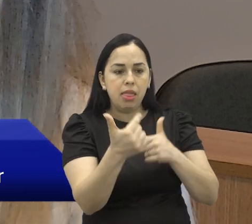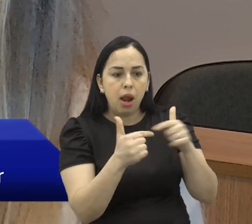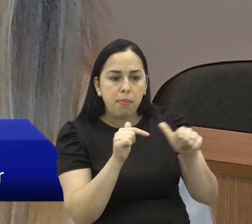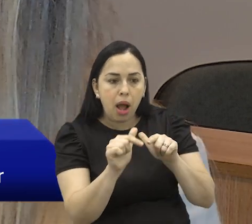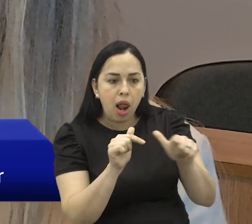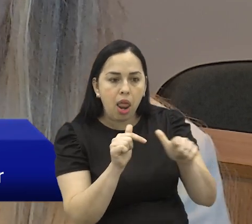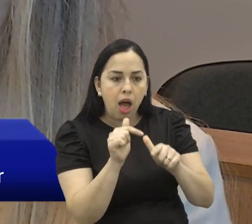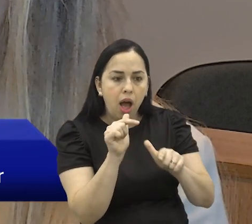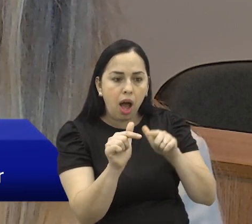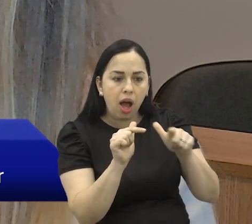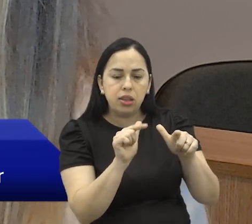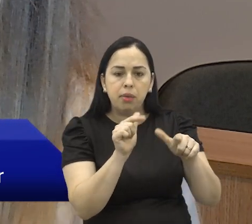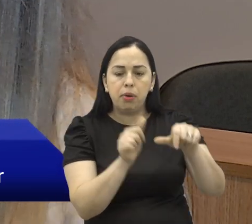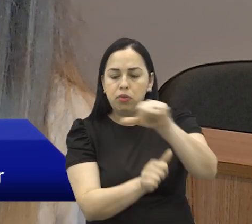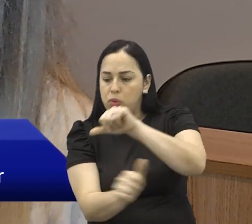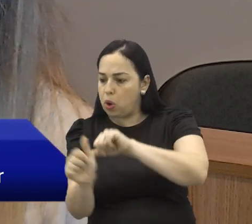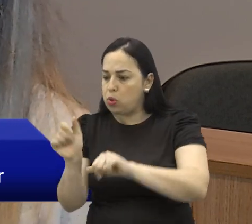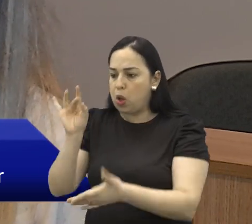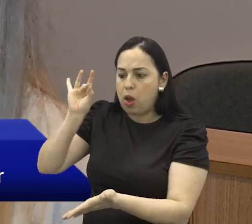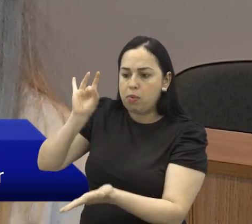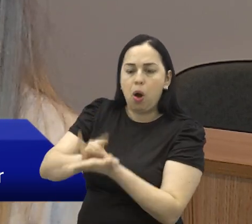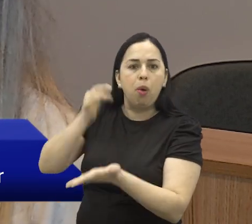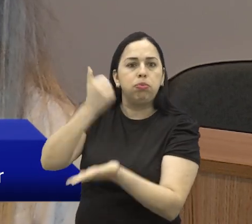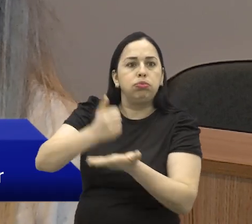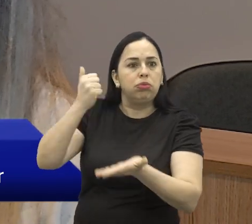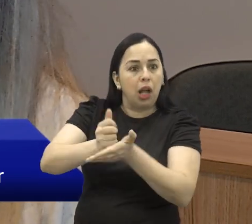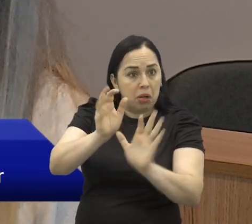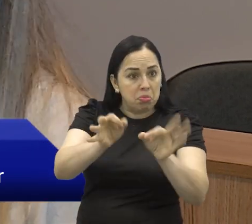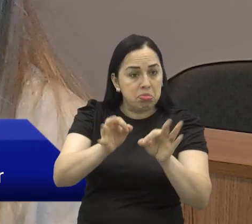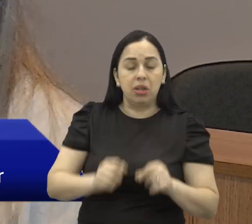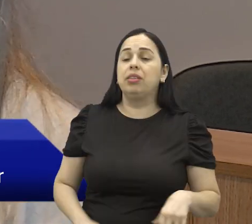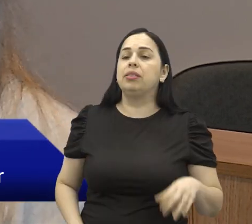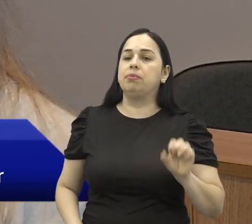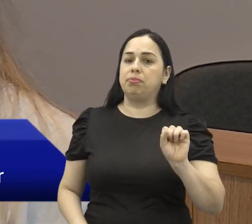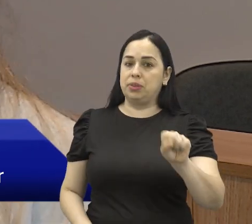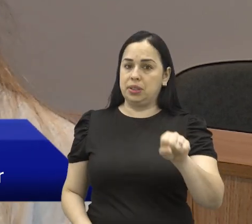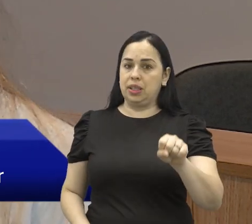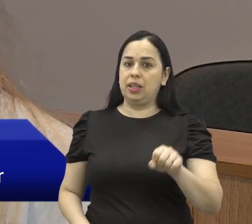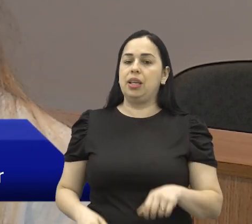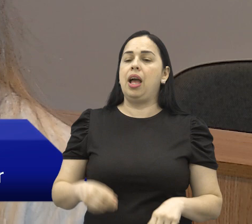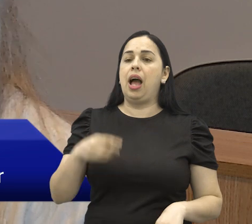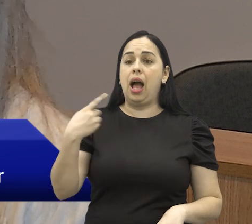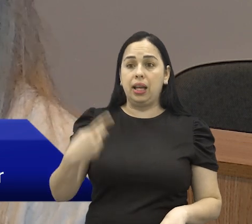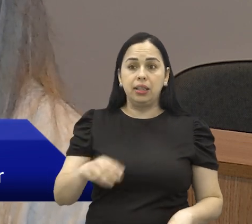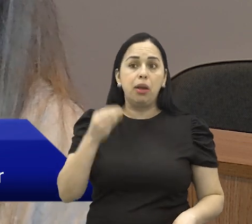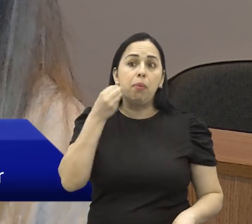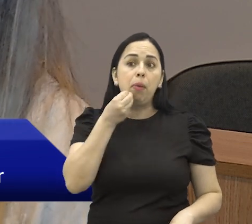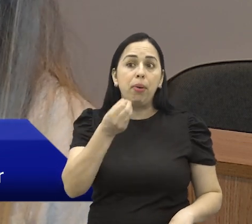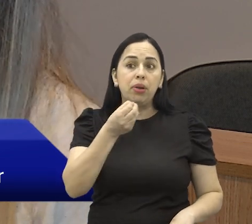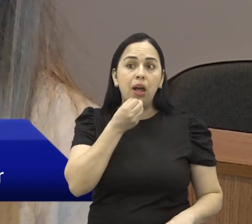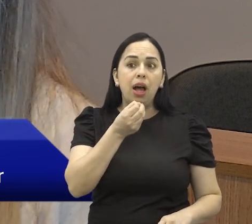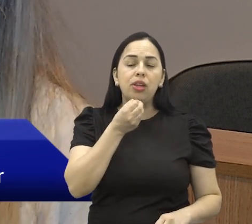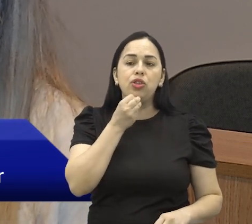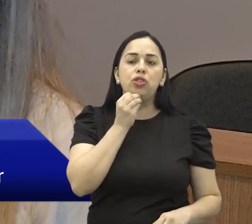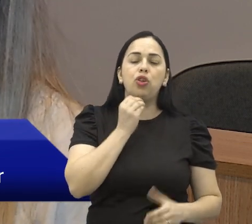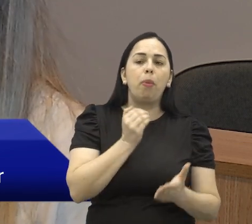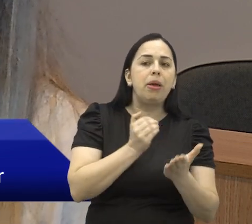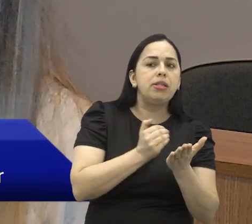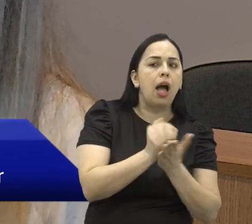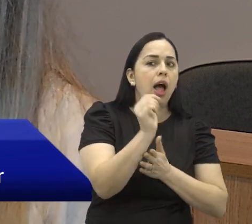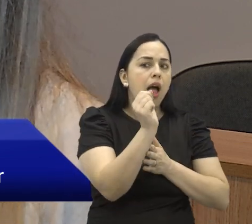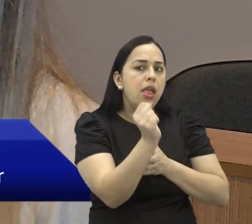um trabalho ali pontual e depois virar uma mão de obra qualificada para essa empresa também? Sim, sim. Aqui mesmo nós temos muita oportunidade de inicialmente